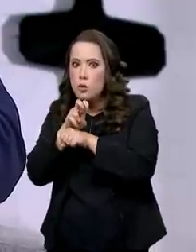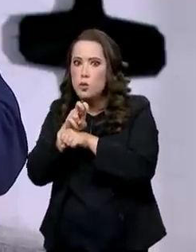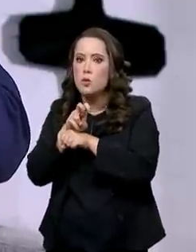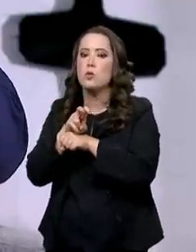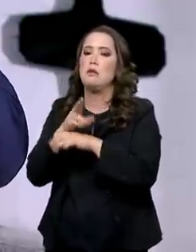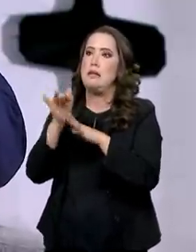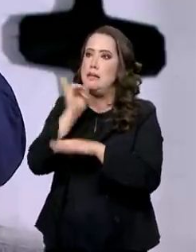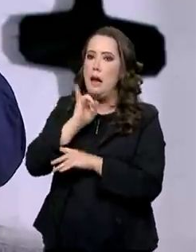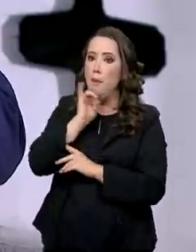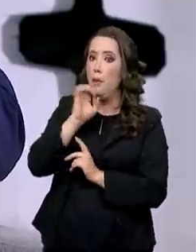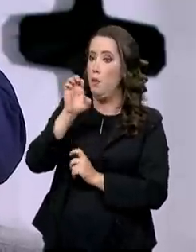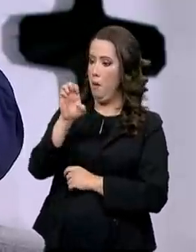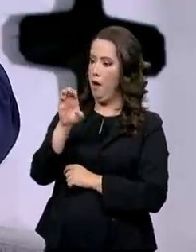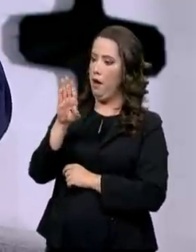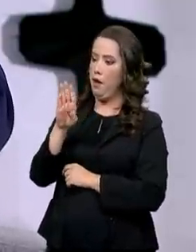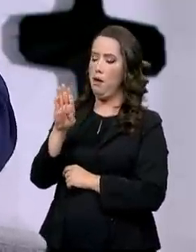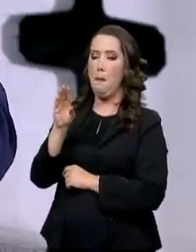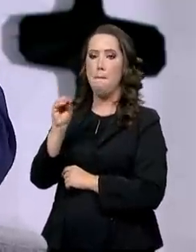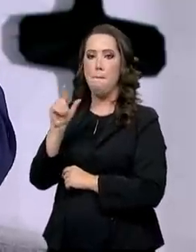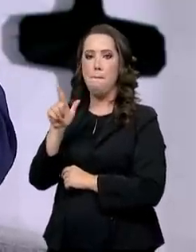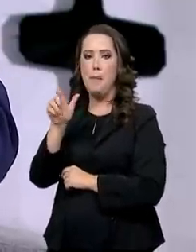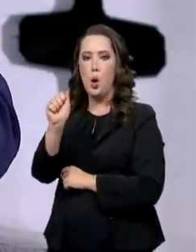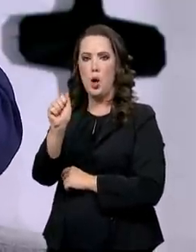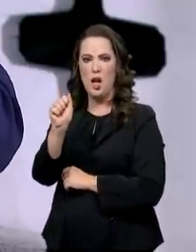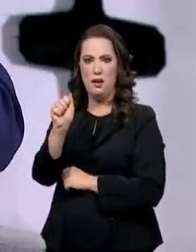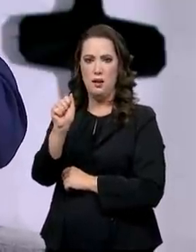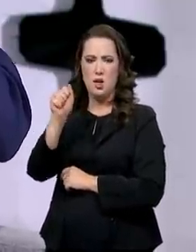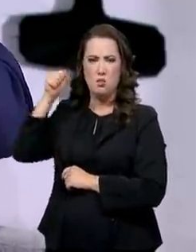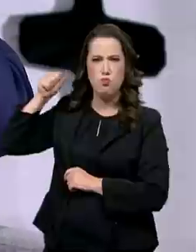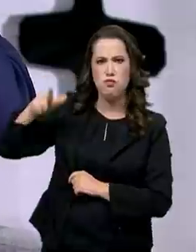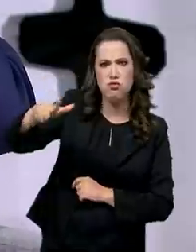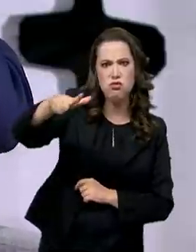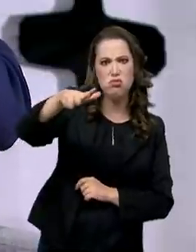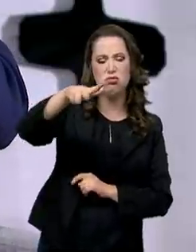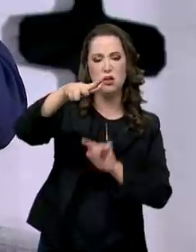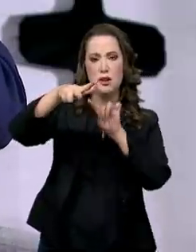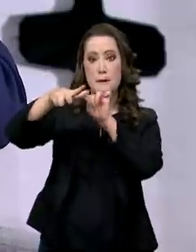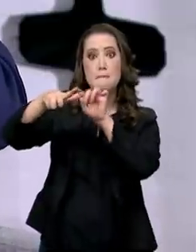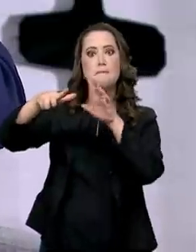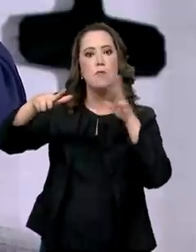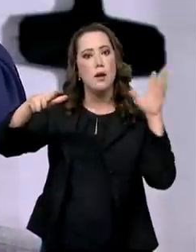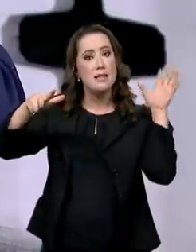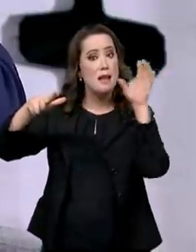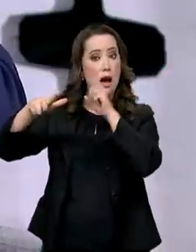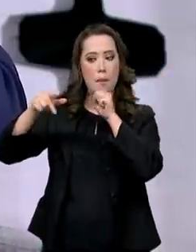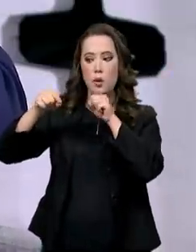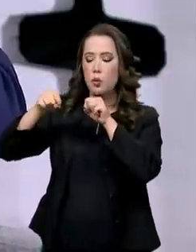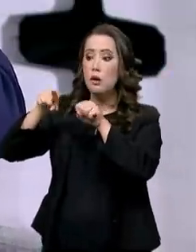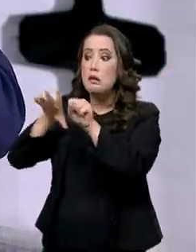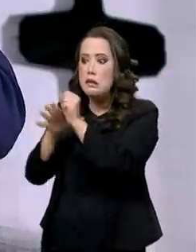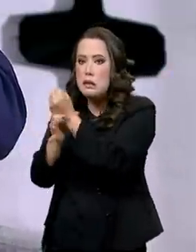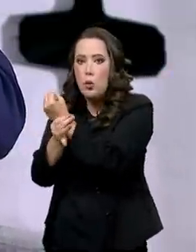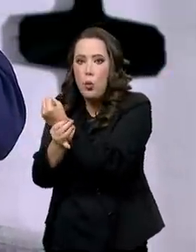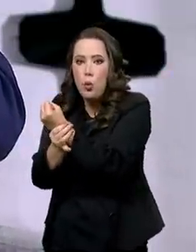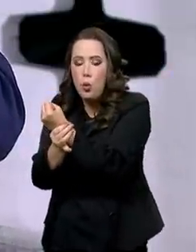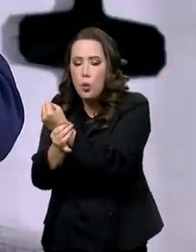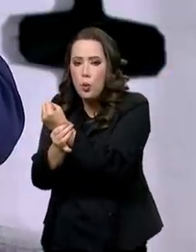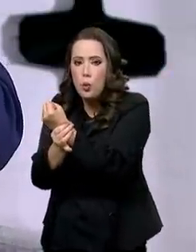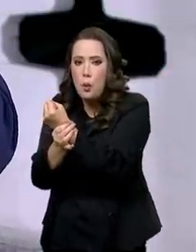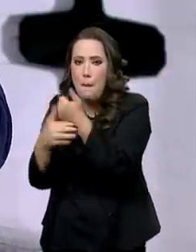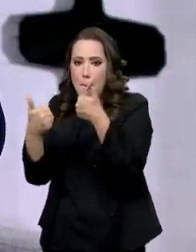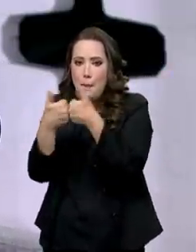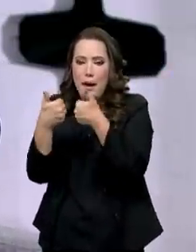letalidade, que o Brasil não tem, nenhum país da América Latina tem, mas ele colado no Sirius, ele vai ter uma